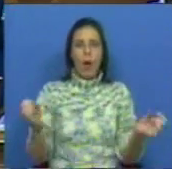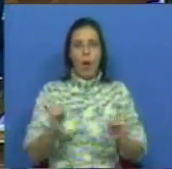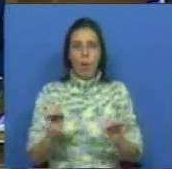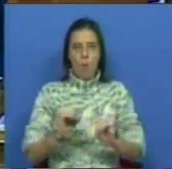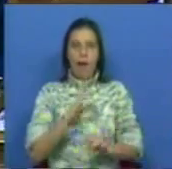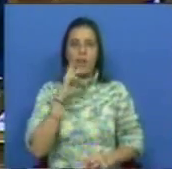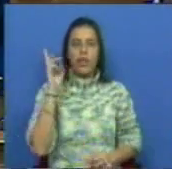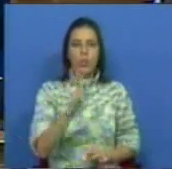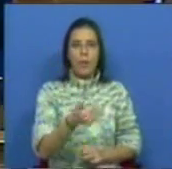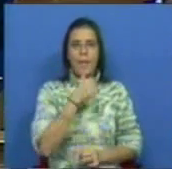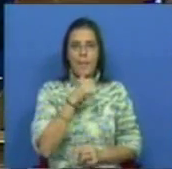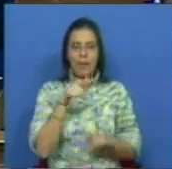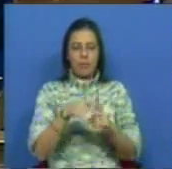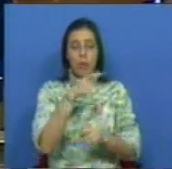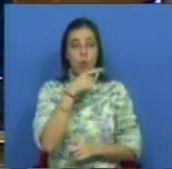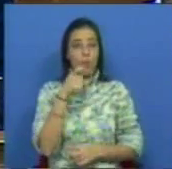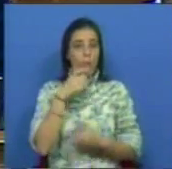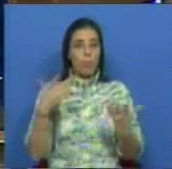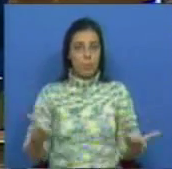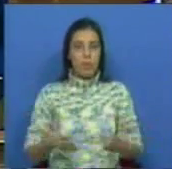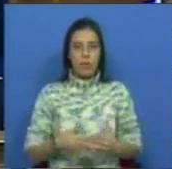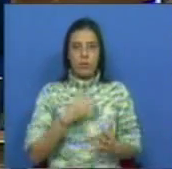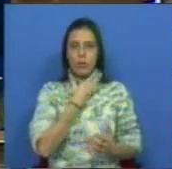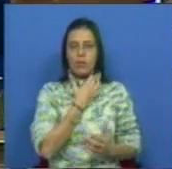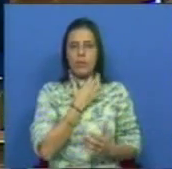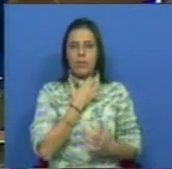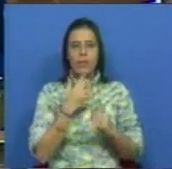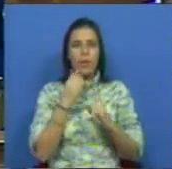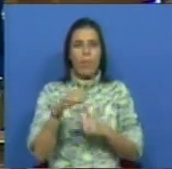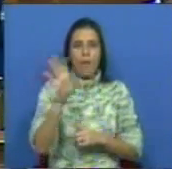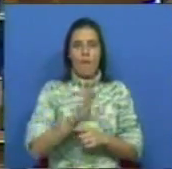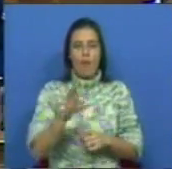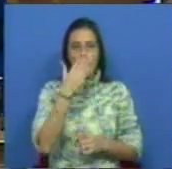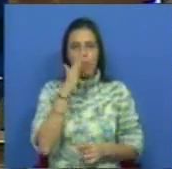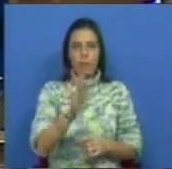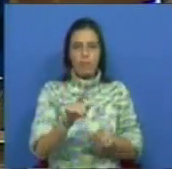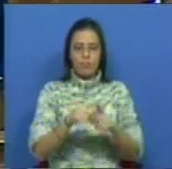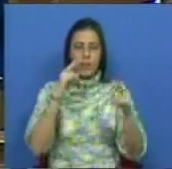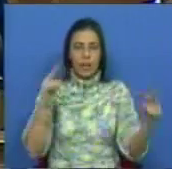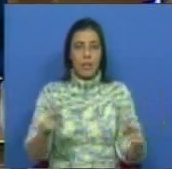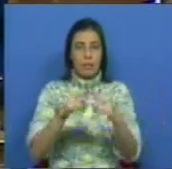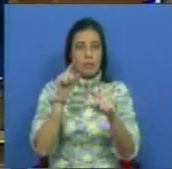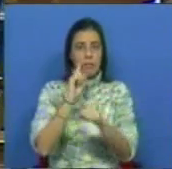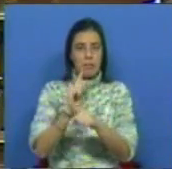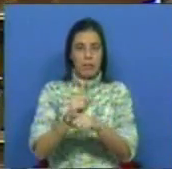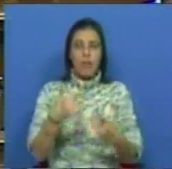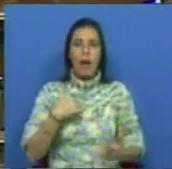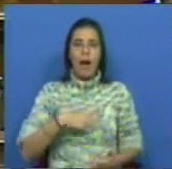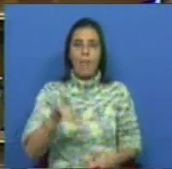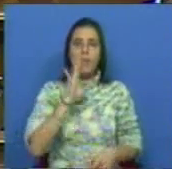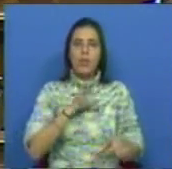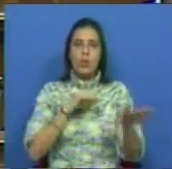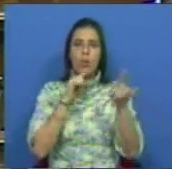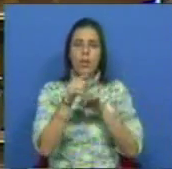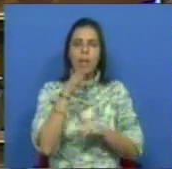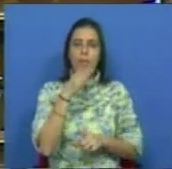em responder a estes compromissos e a forma como se tem comportado nestas cimeiras. Queria ter da Senhora